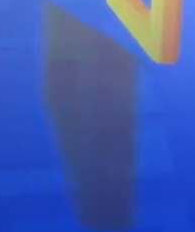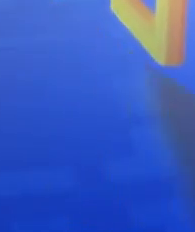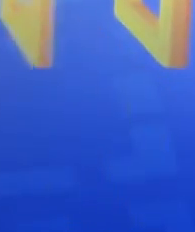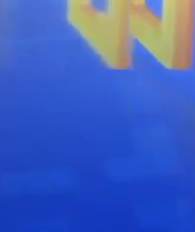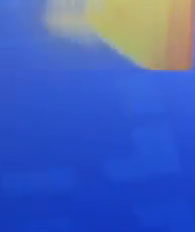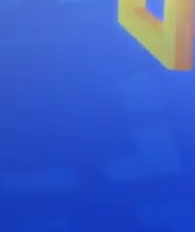NBR, no Dia Nacional de Mobilização. Obrigado.